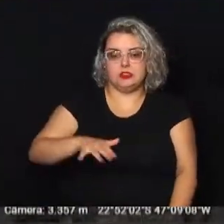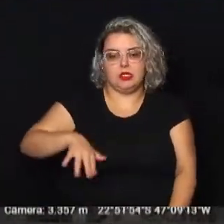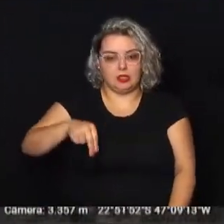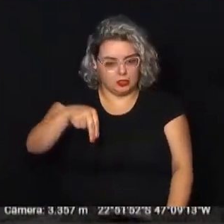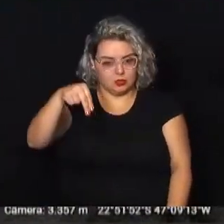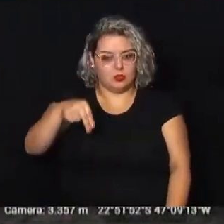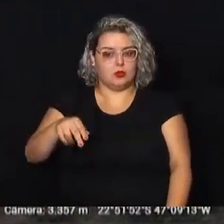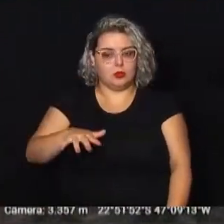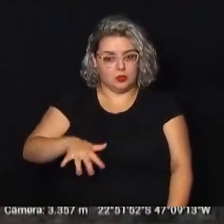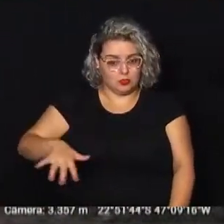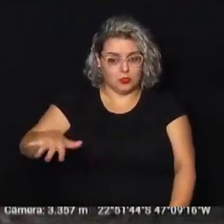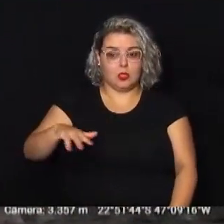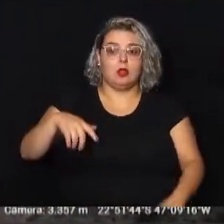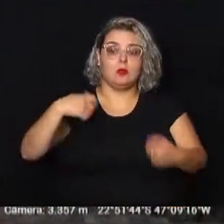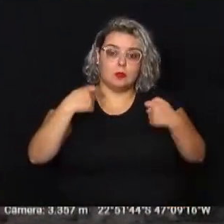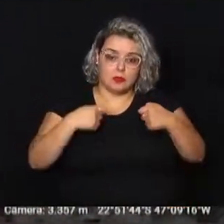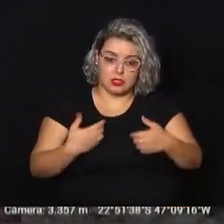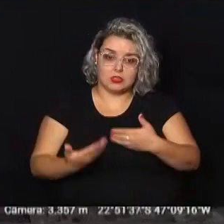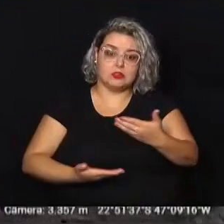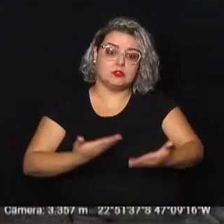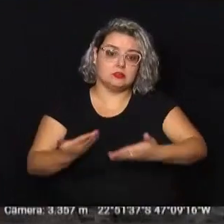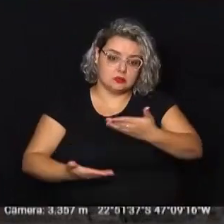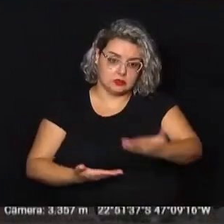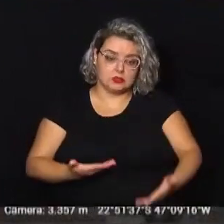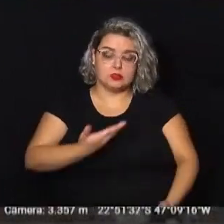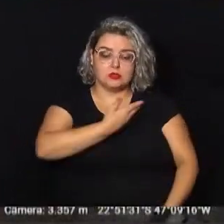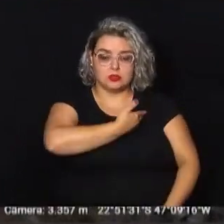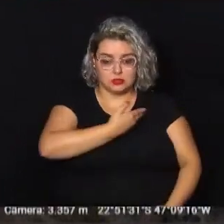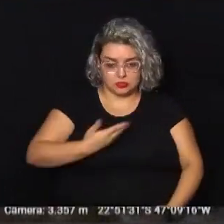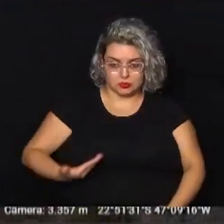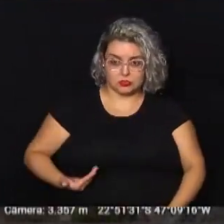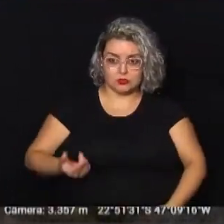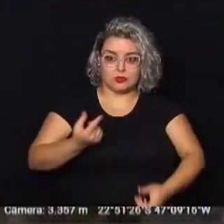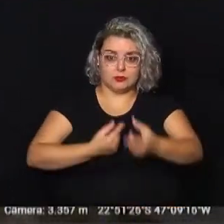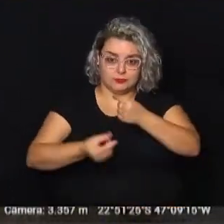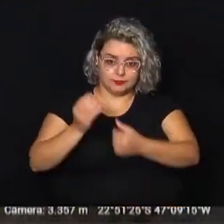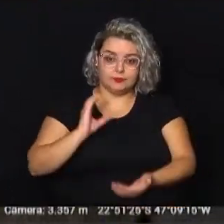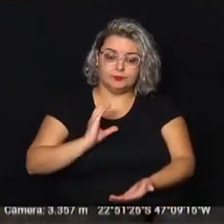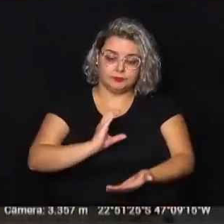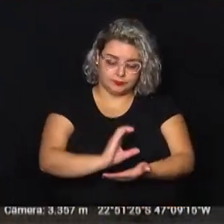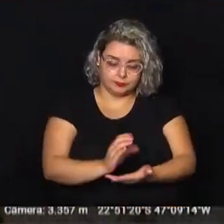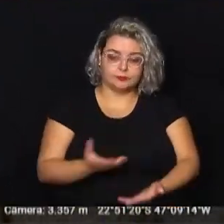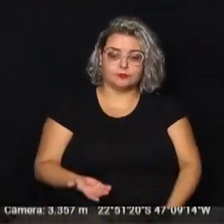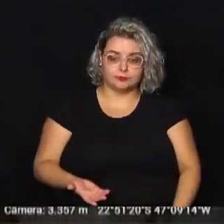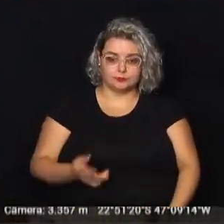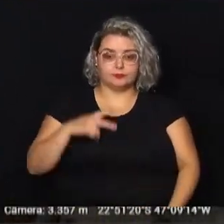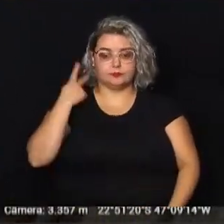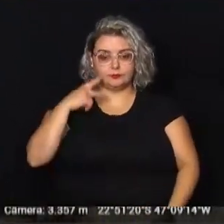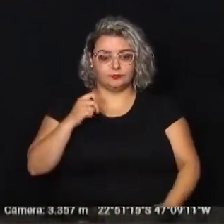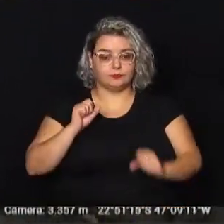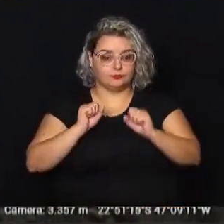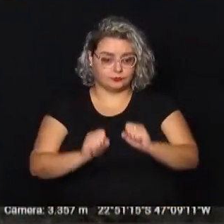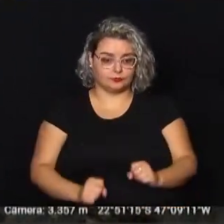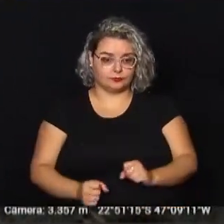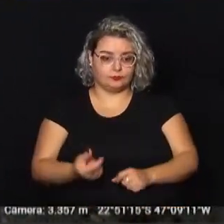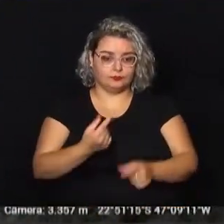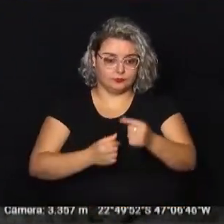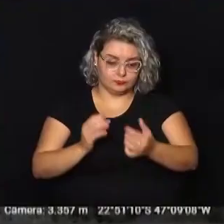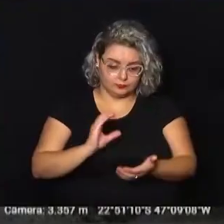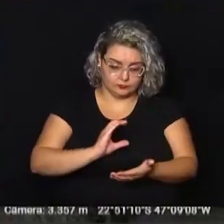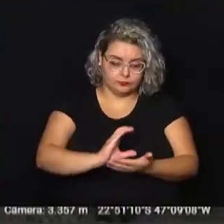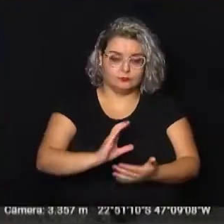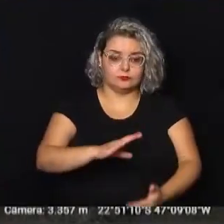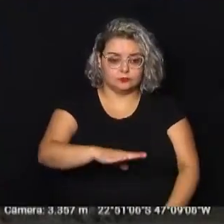o distrito ainda carece de serviços públicos. A emenda é um instrumento pelo qual os vereadores podem destinar recursos do